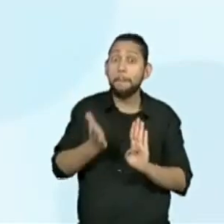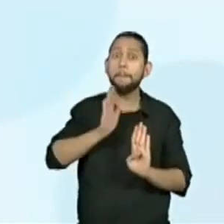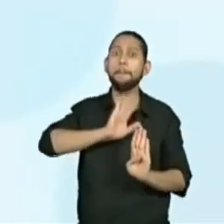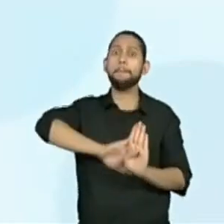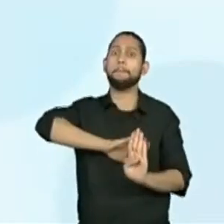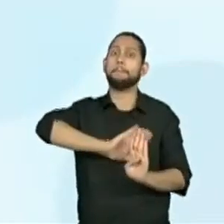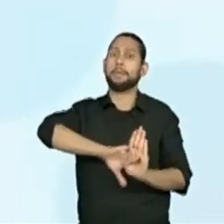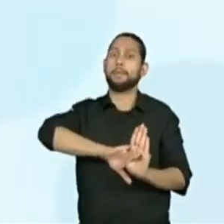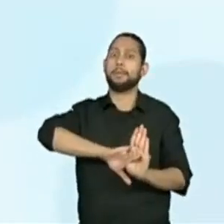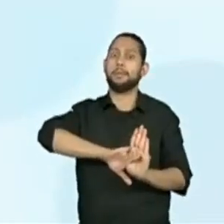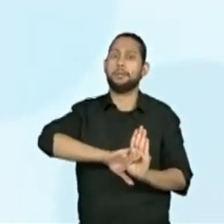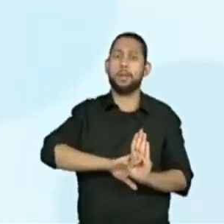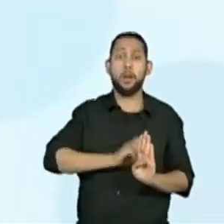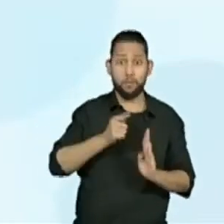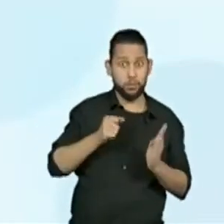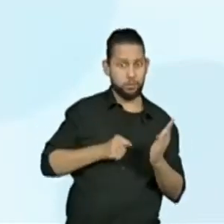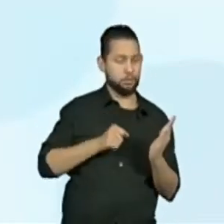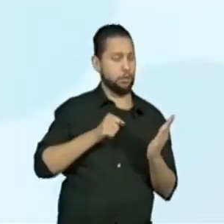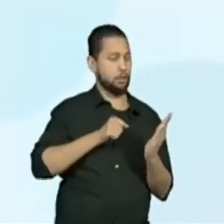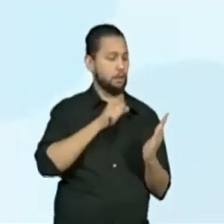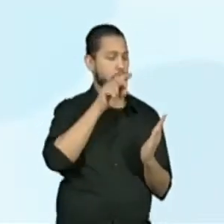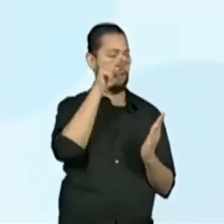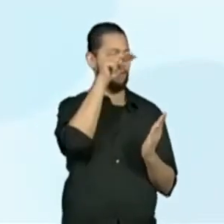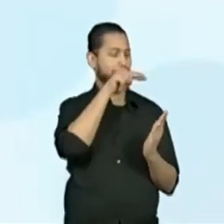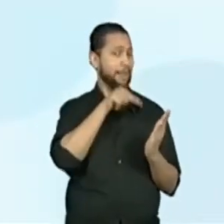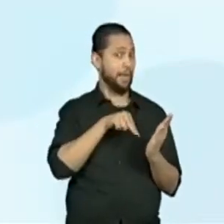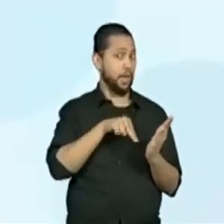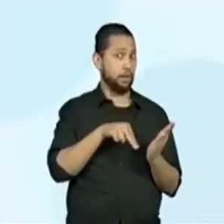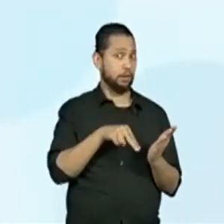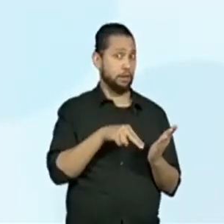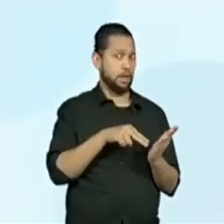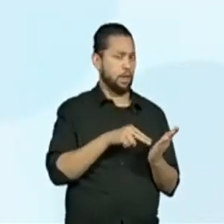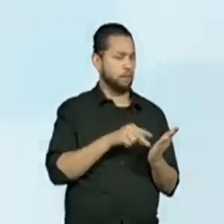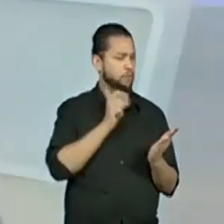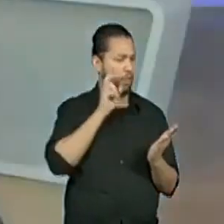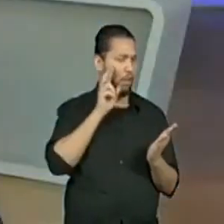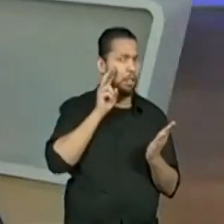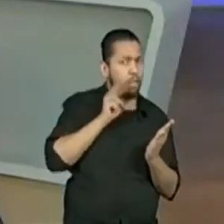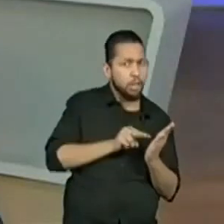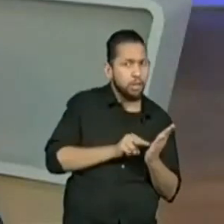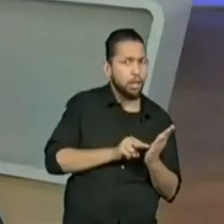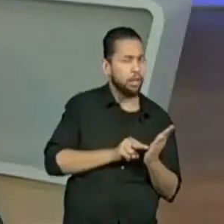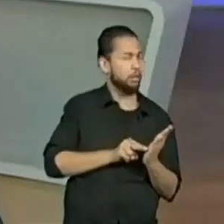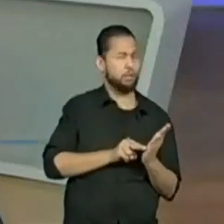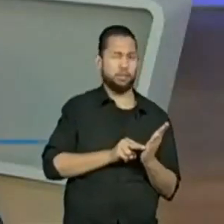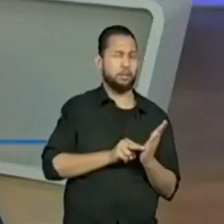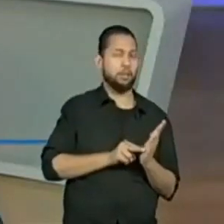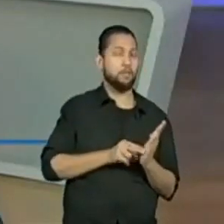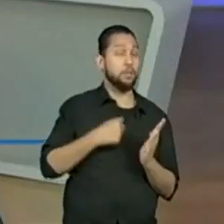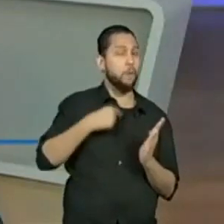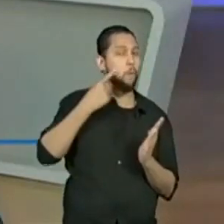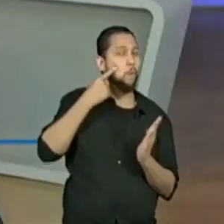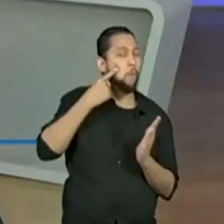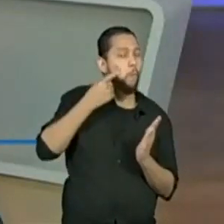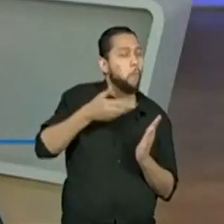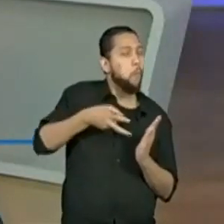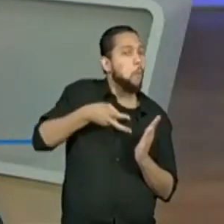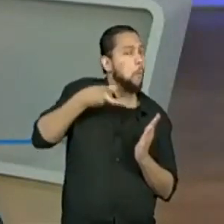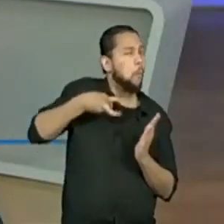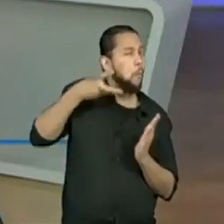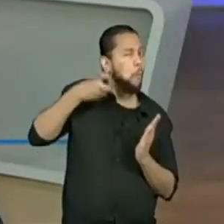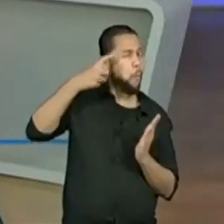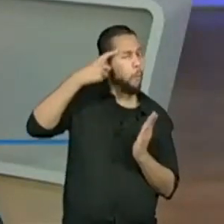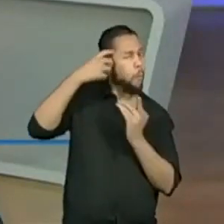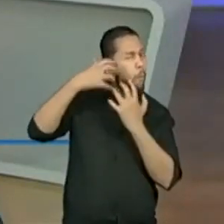está por dentro das entrelinhas do poema. E eu quero saber de vocês, de todas, se vocês conseguem dar